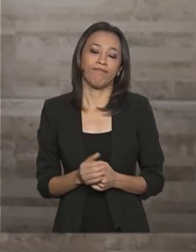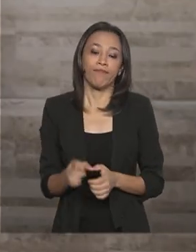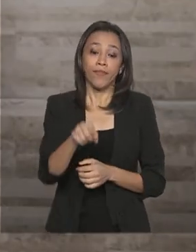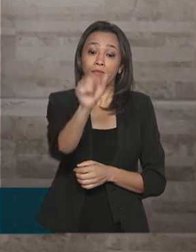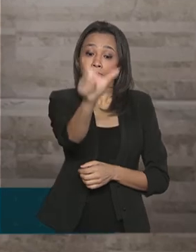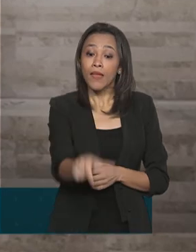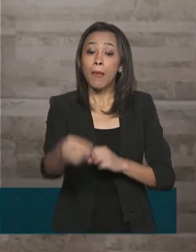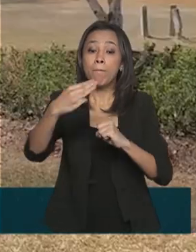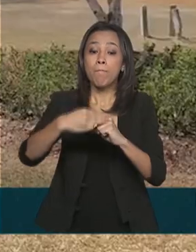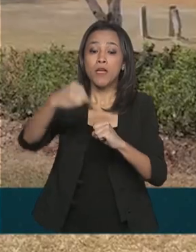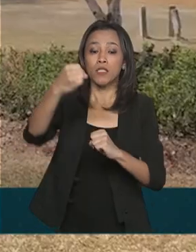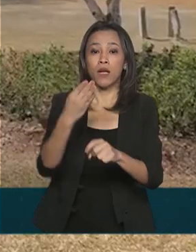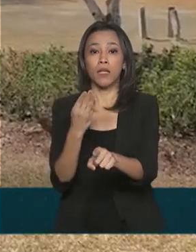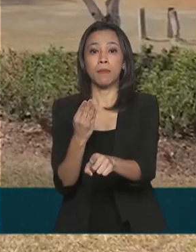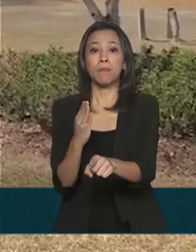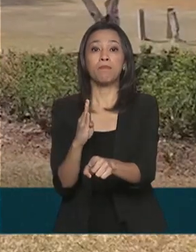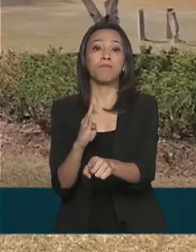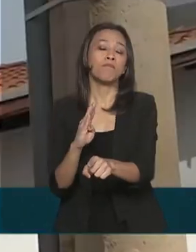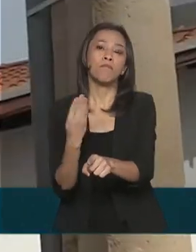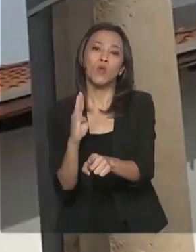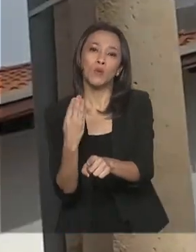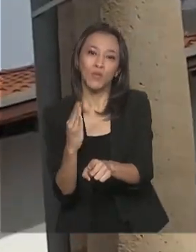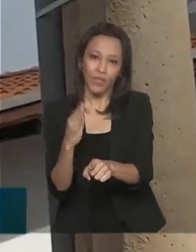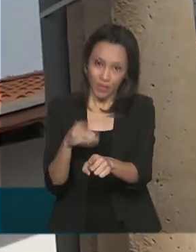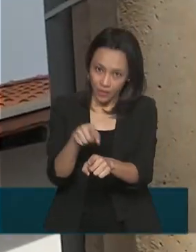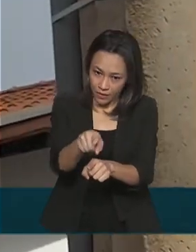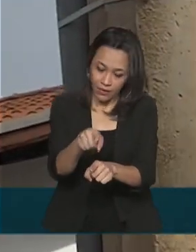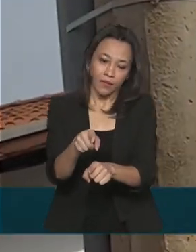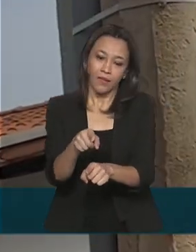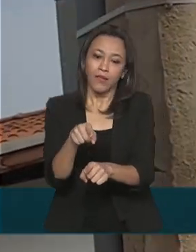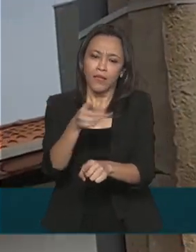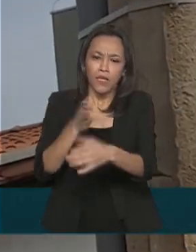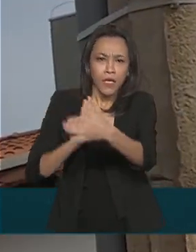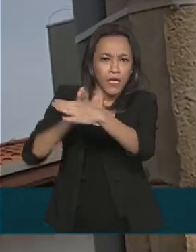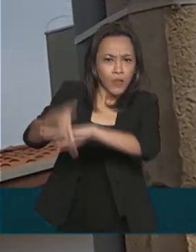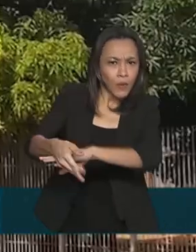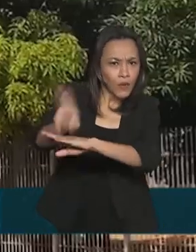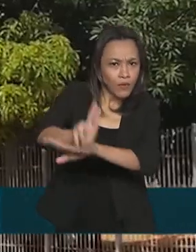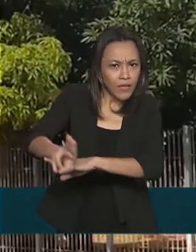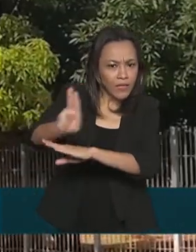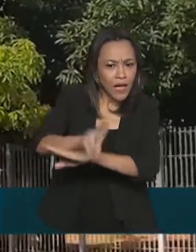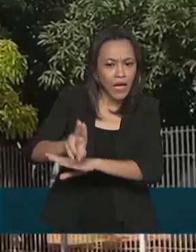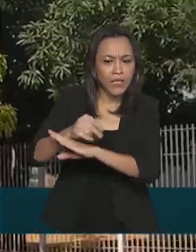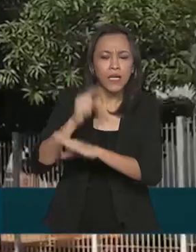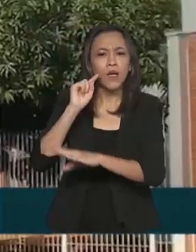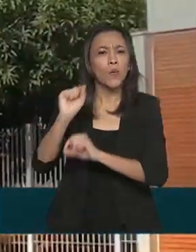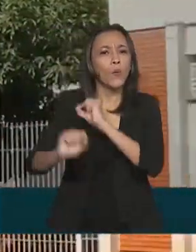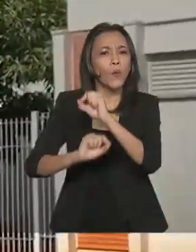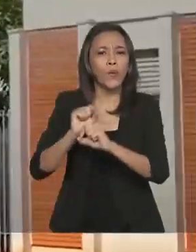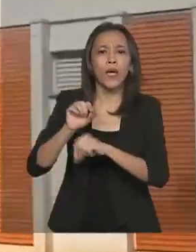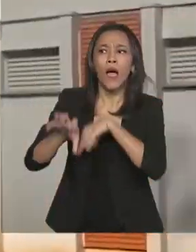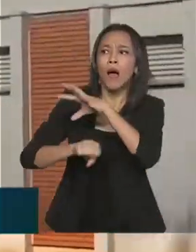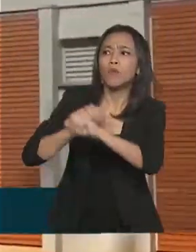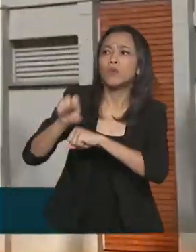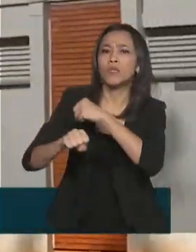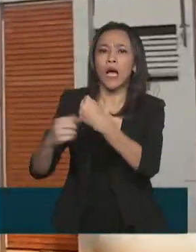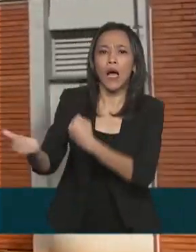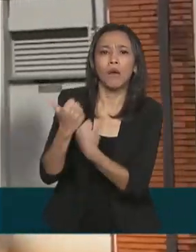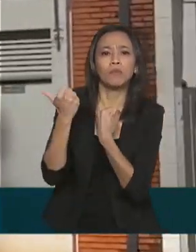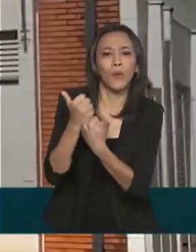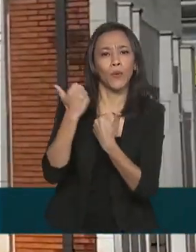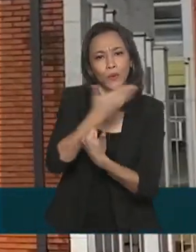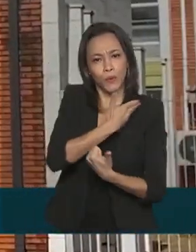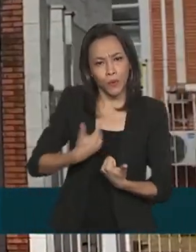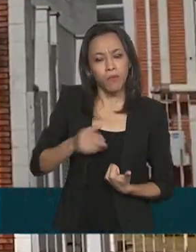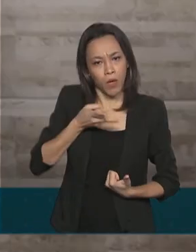mestrado em biologia na Unicamp. Desde que entrou na faculdade, recorre a auxílios governamentais para